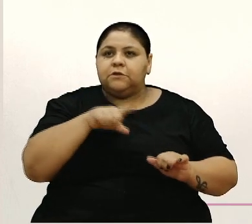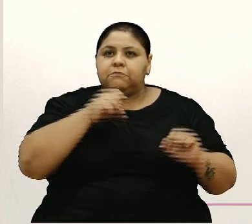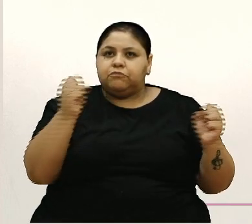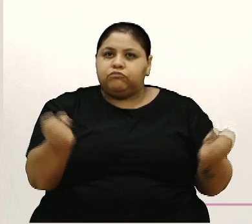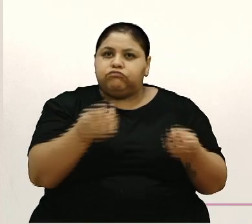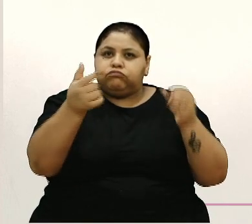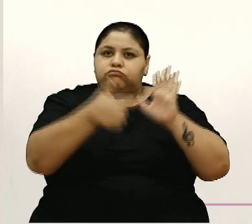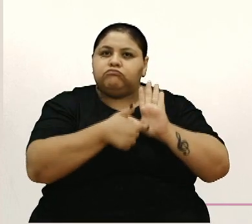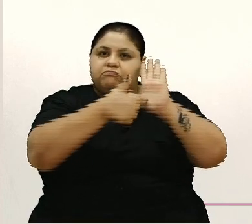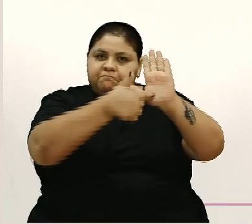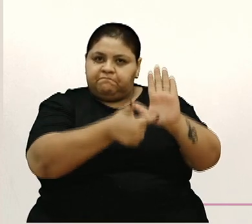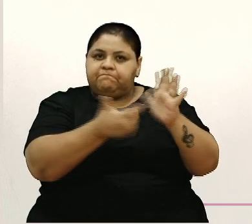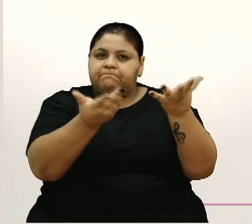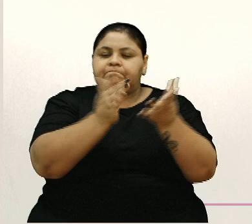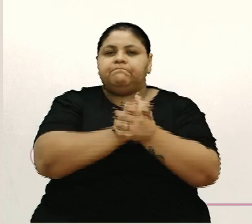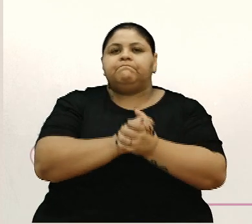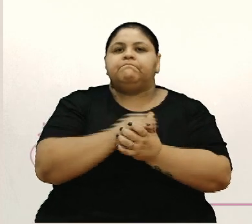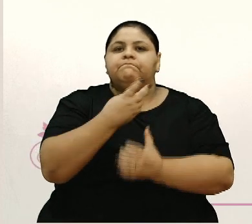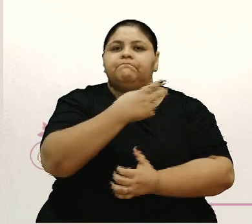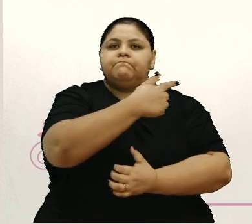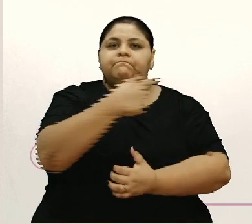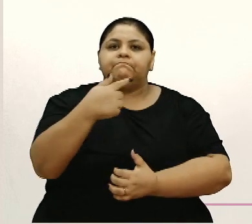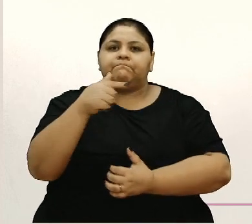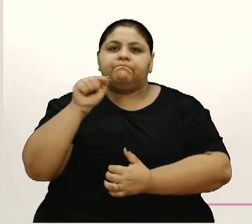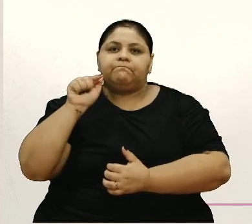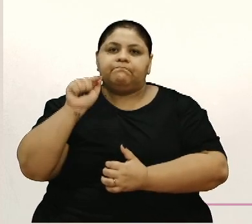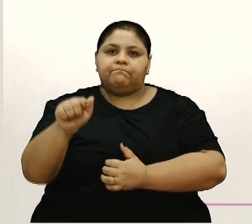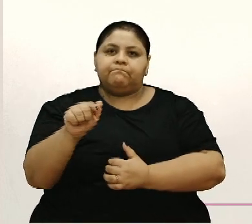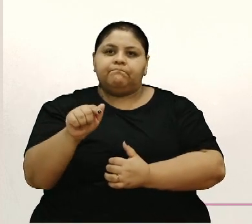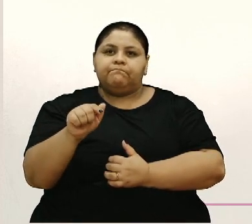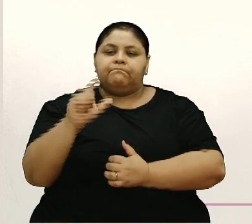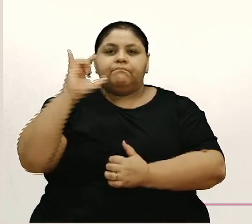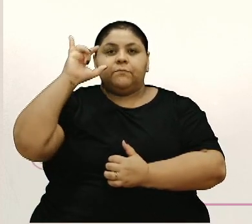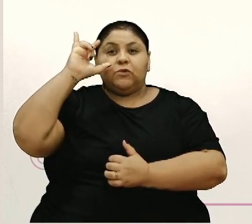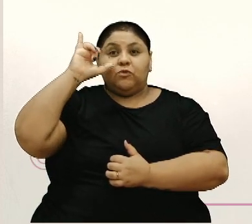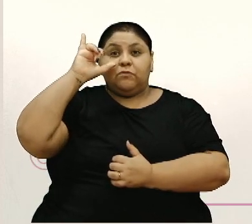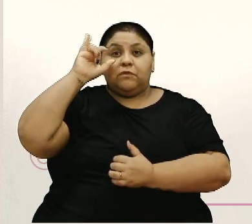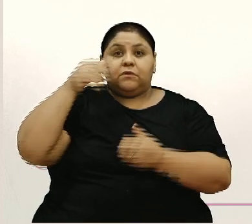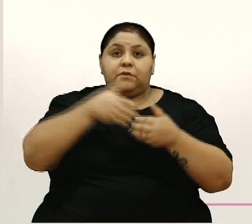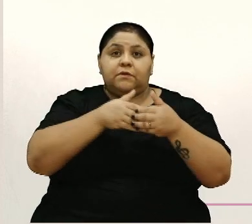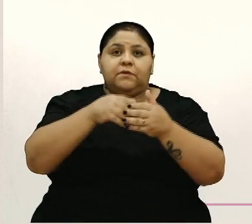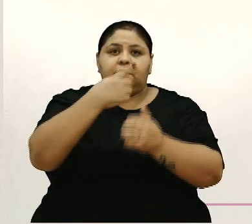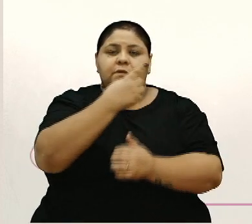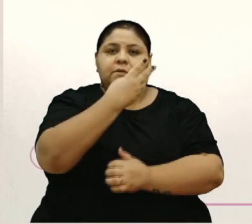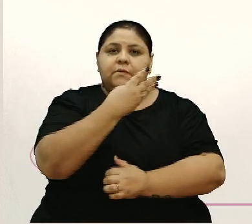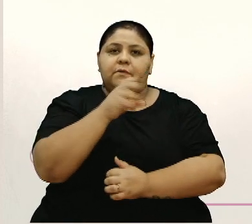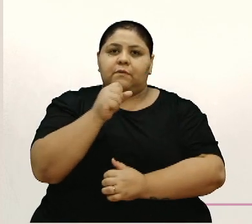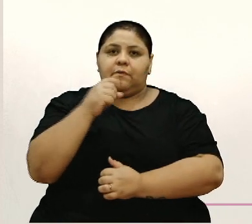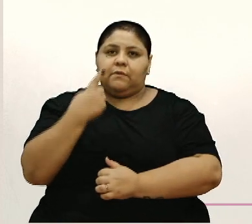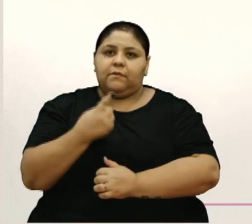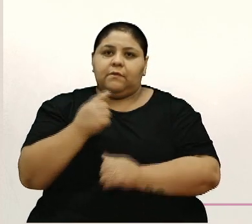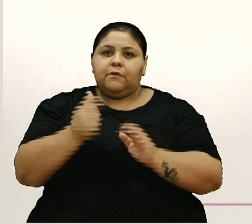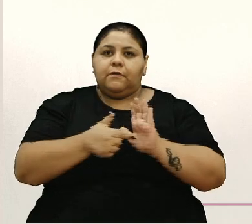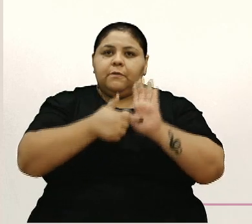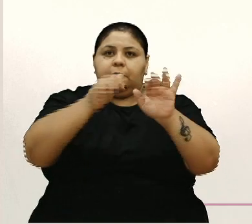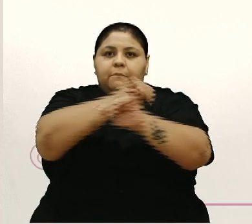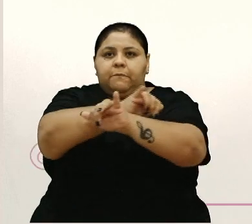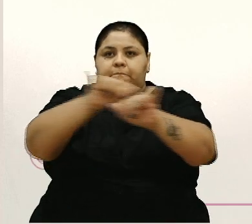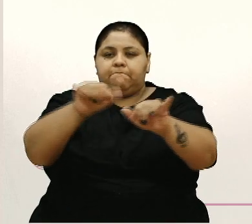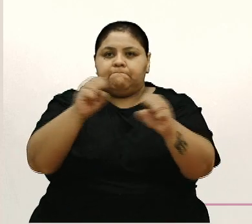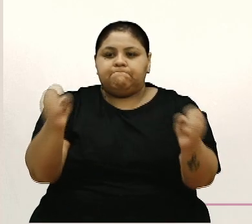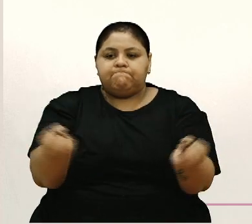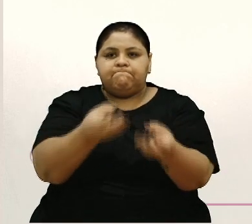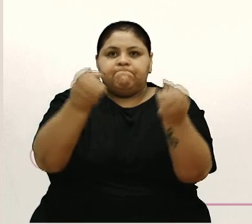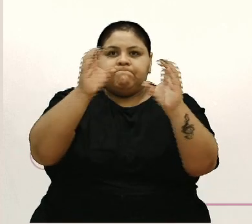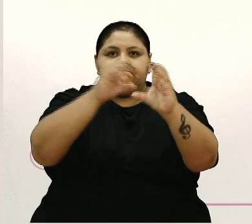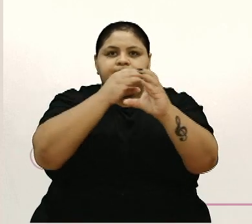divulgação, os 277 mil seguidores nas redes sociais, 1.381 matérias sobre eventos na imprensa,